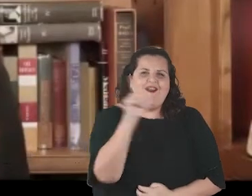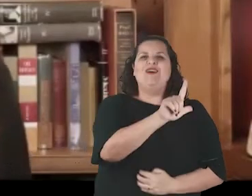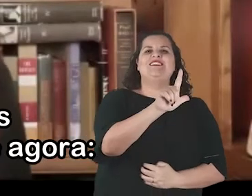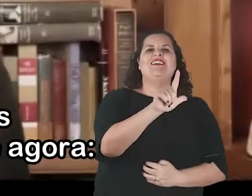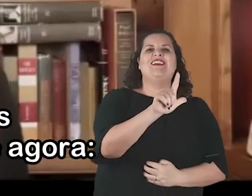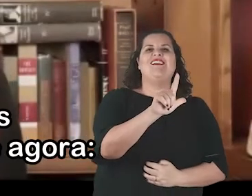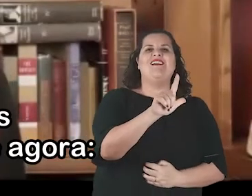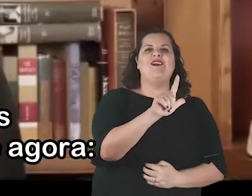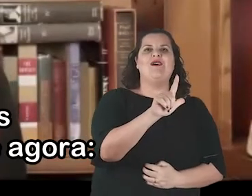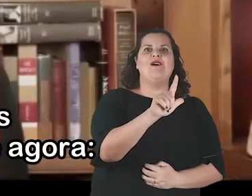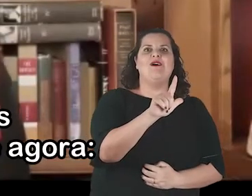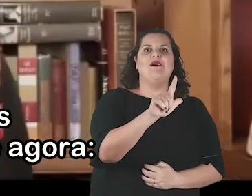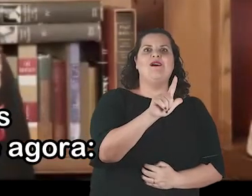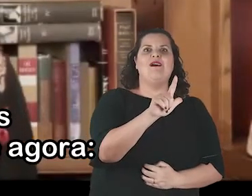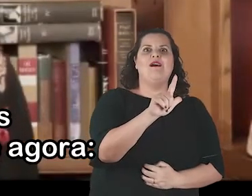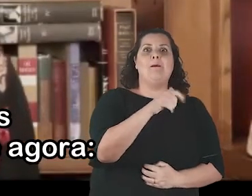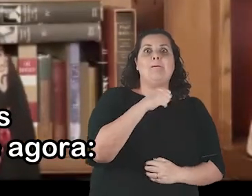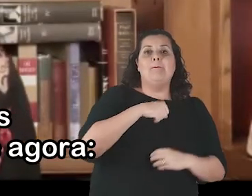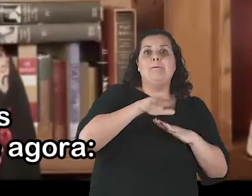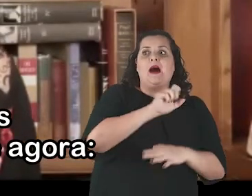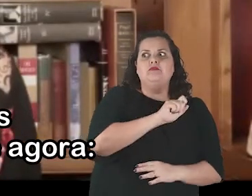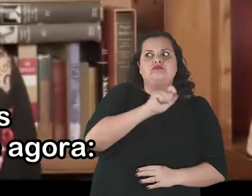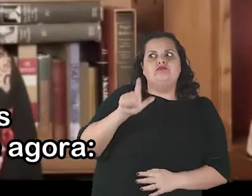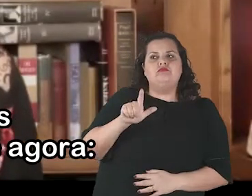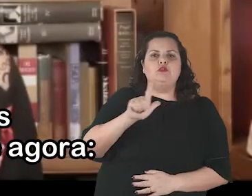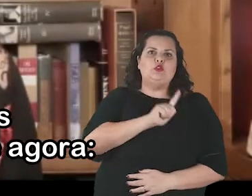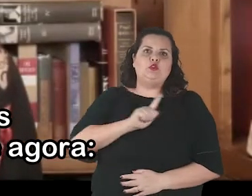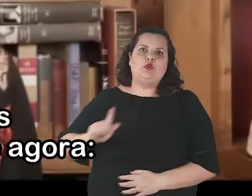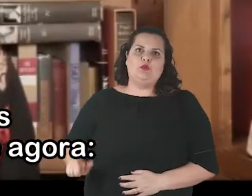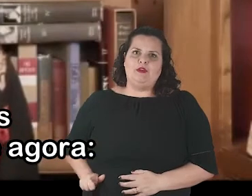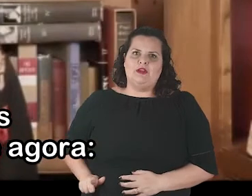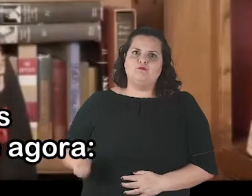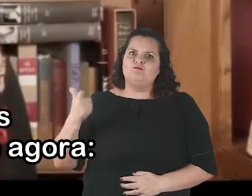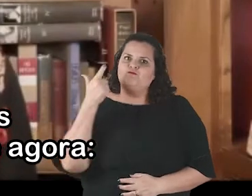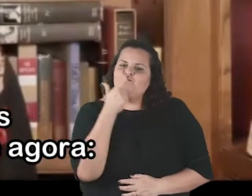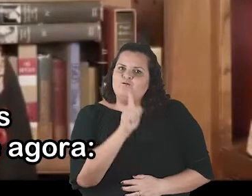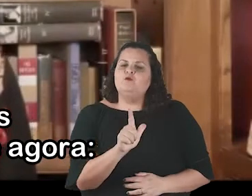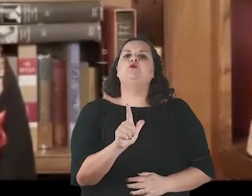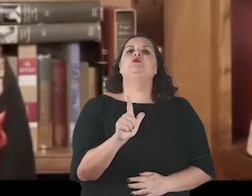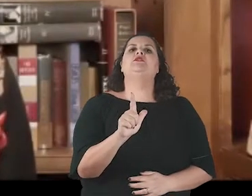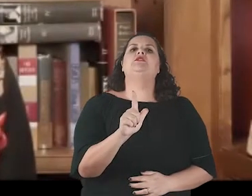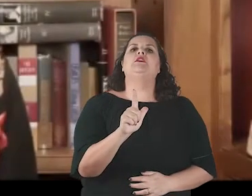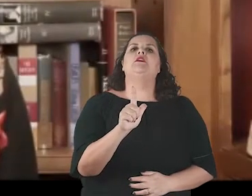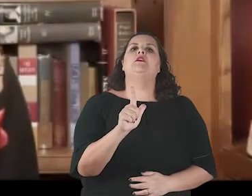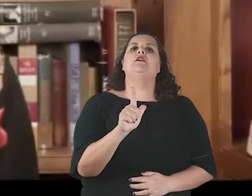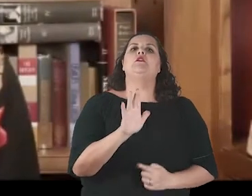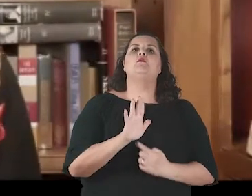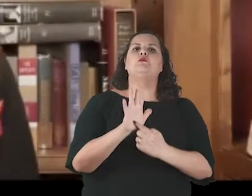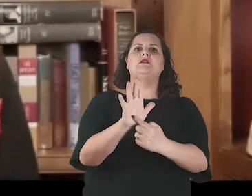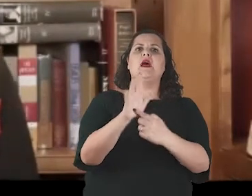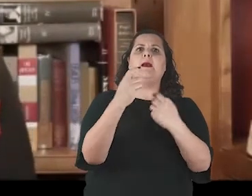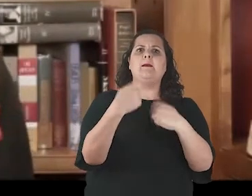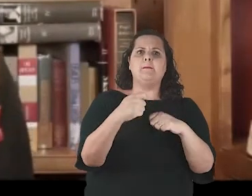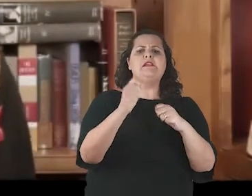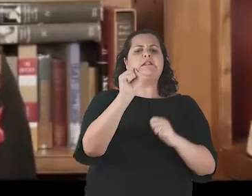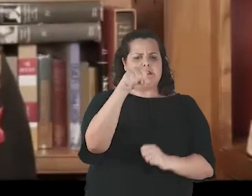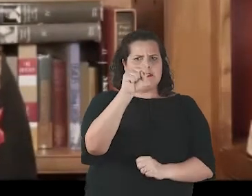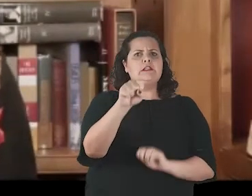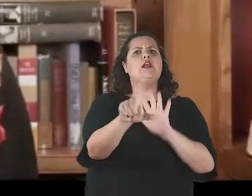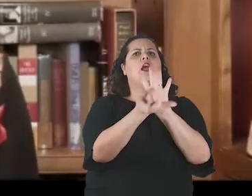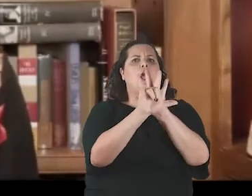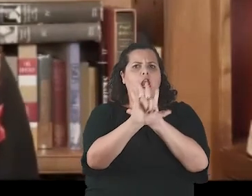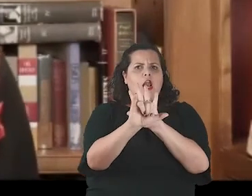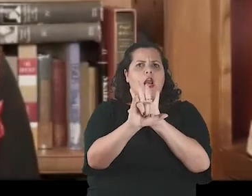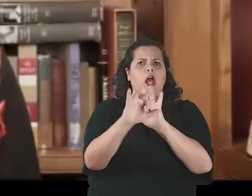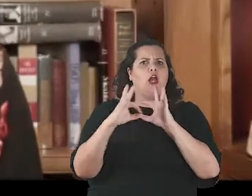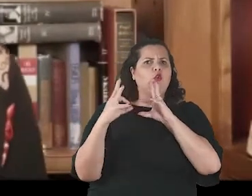Criança conseguiu fazer o que poucas autoridades e governos fizeram até agora. Reconheceu que